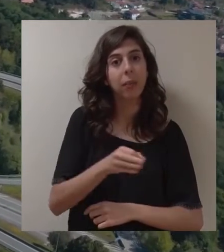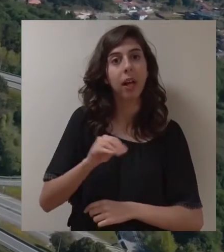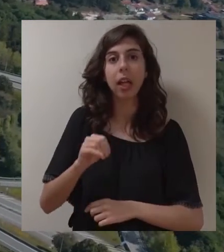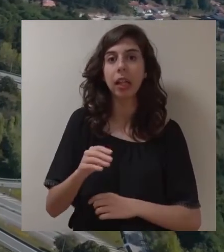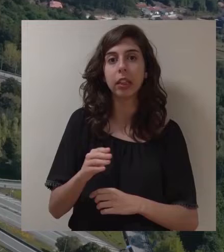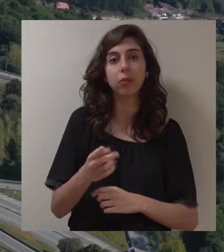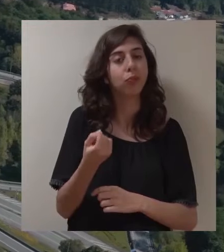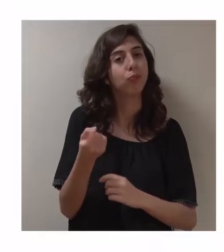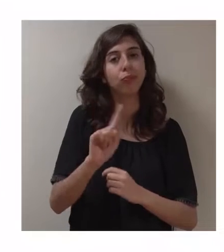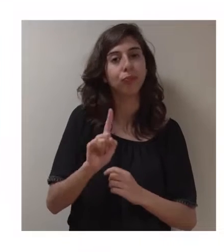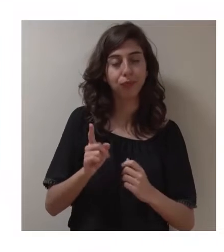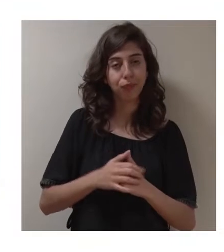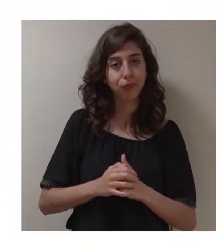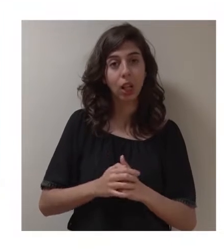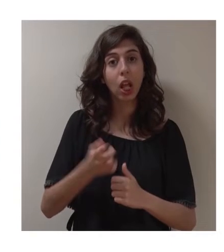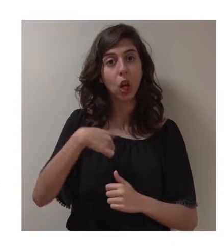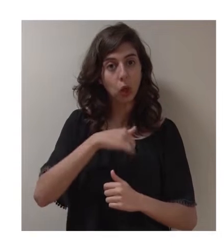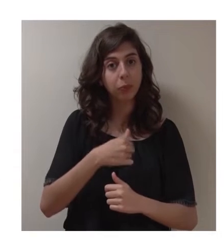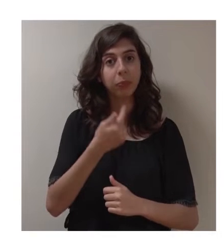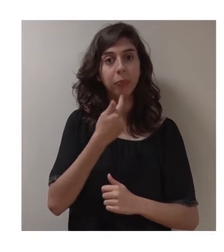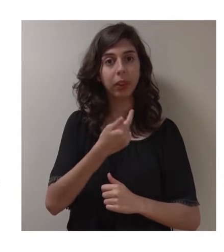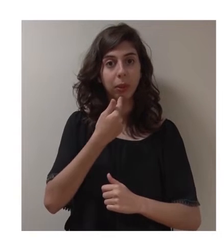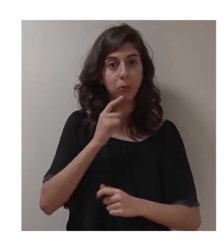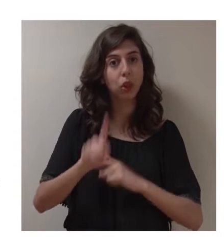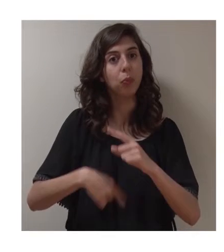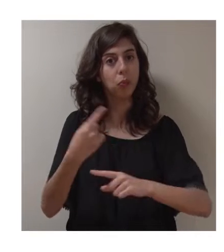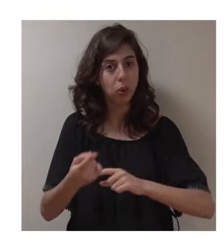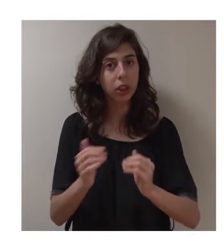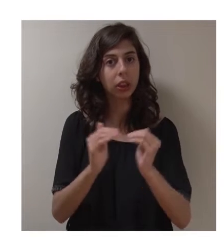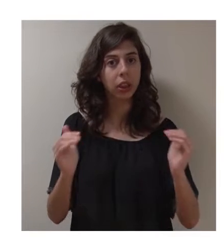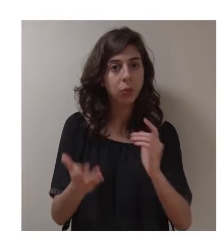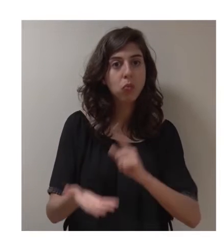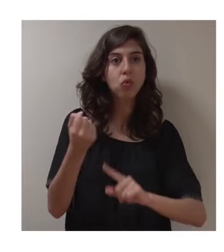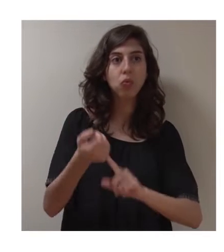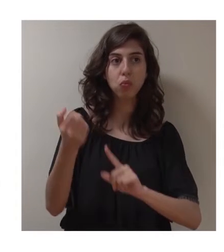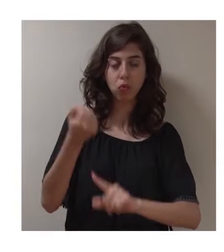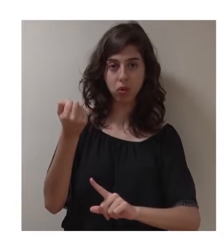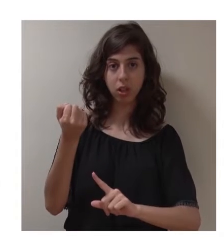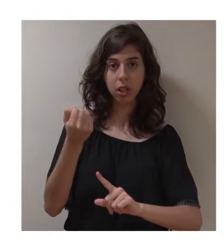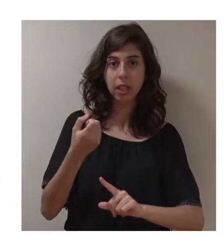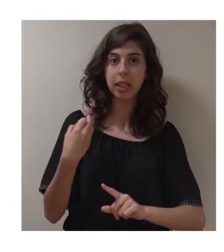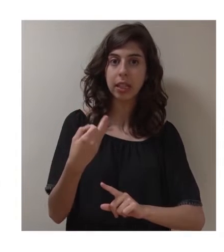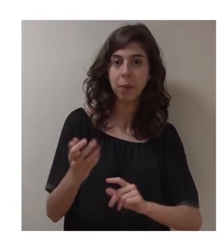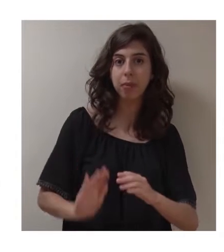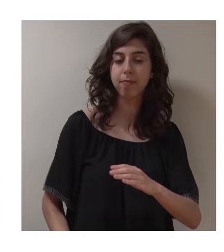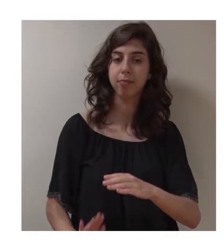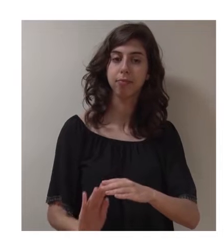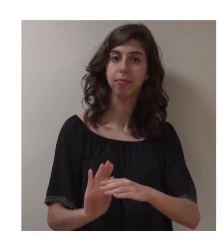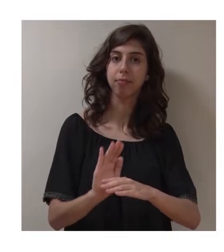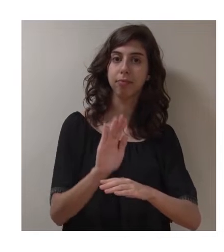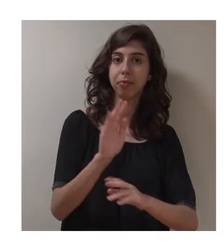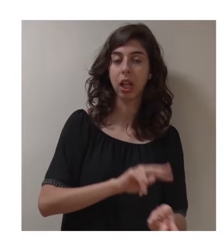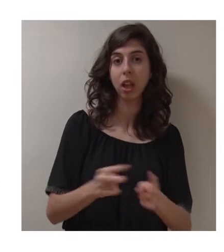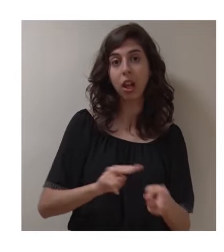faltámos as nossas IPSS. E conseguimos perceber que, depois de termos conquistado algum equilíbrio, sempre em